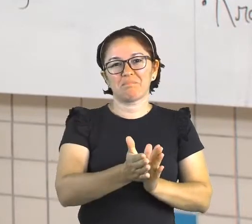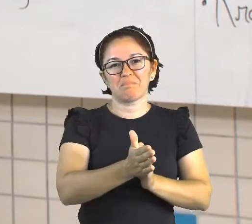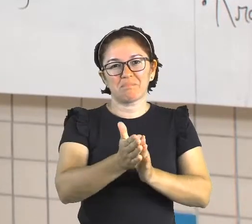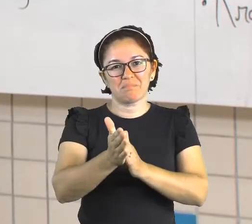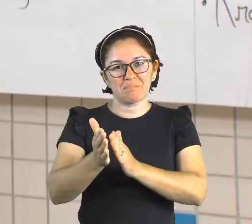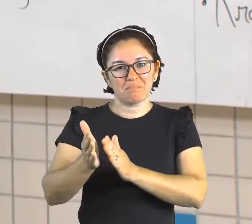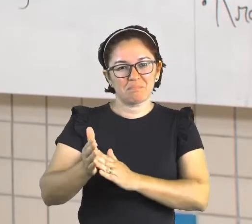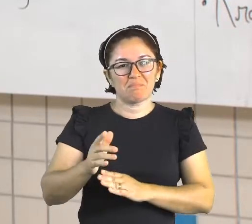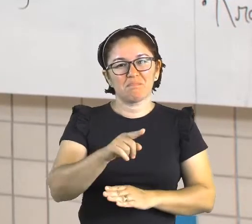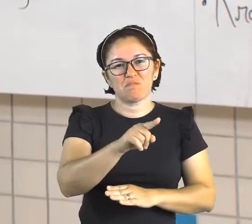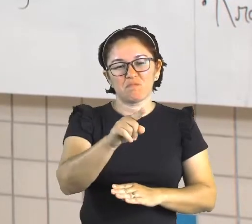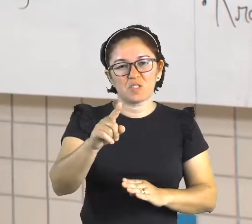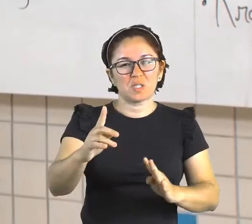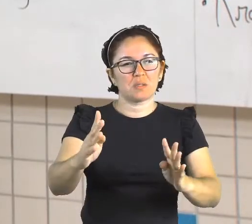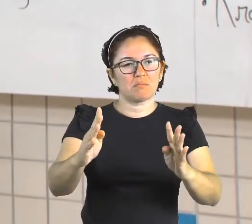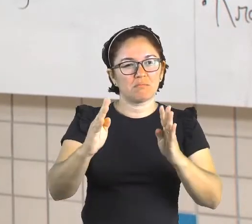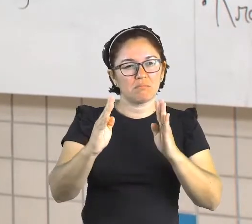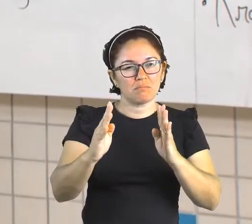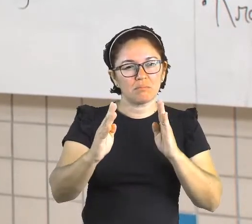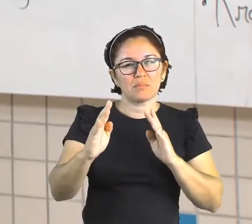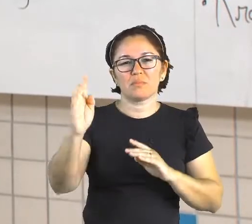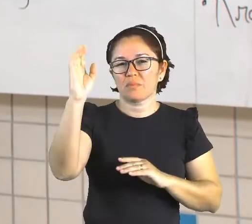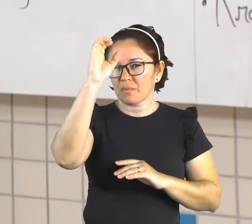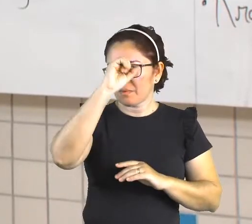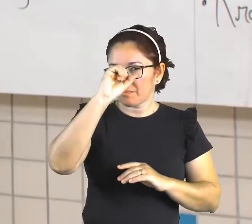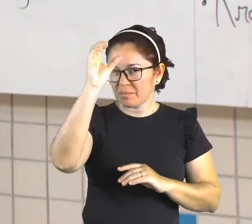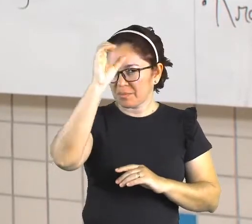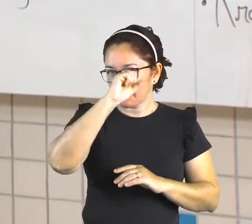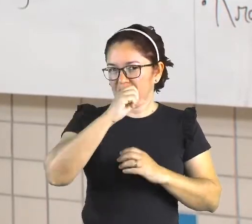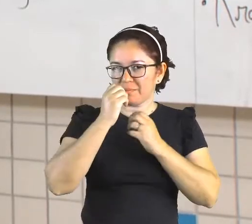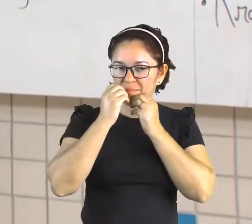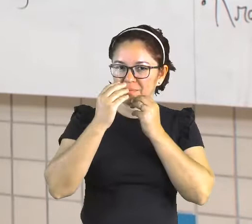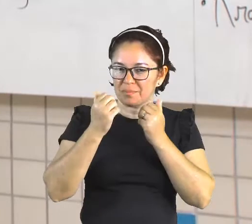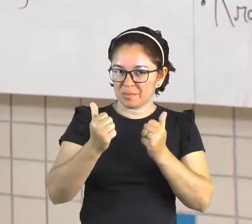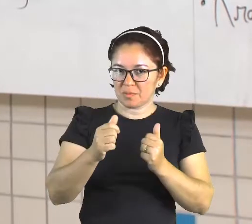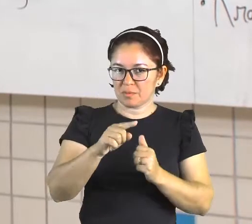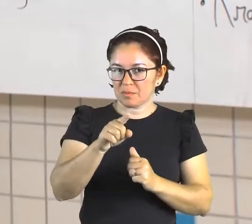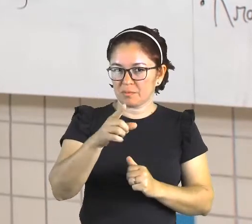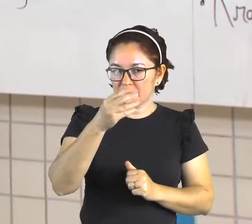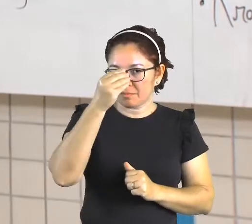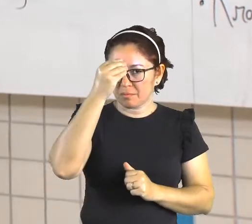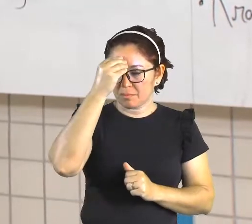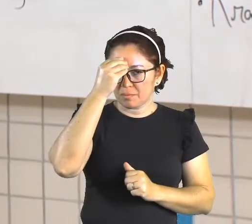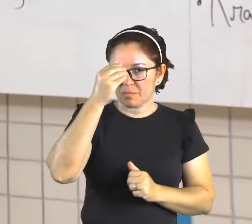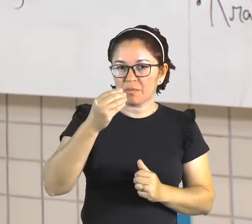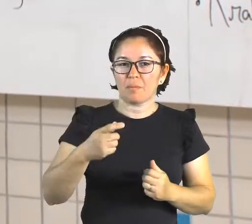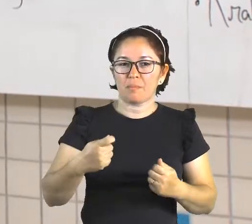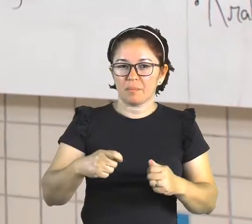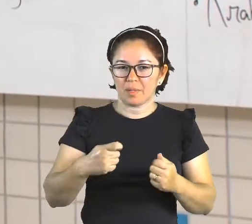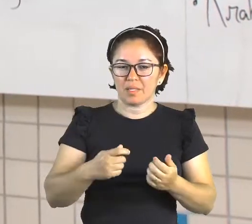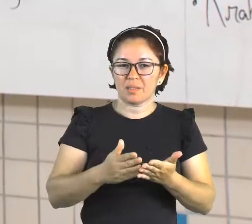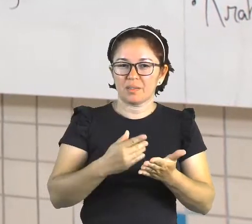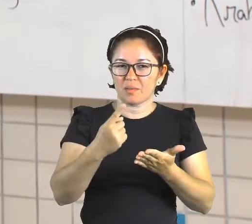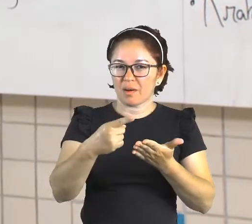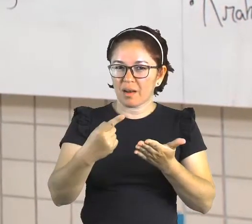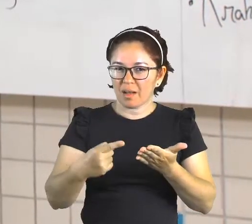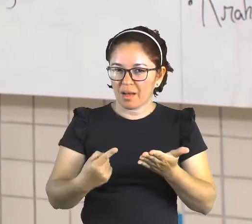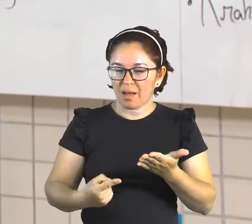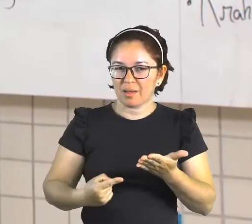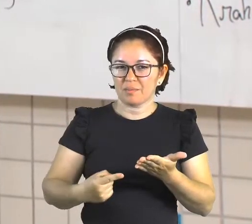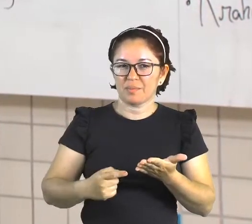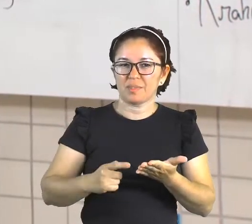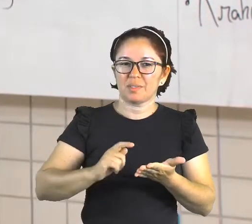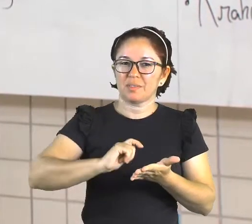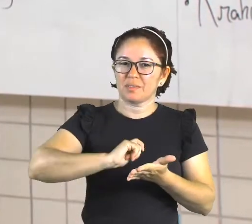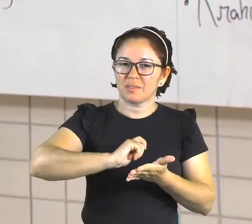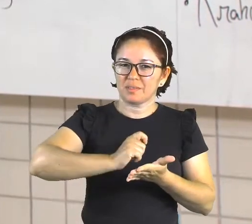para vocês que estão assistindo, estão aprendendo e não se esqueçam, o lápis, o caderno, a borracha e caneta para anotar tudo aquilo que vocês